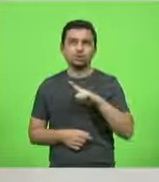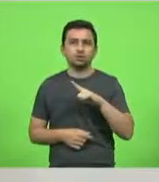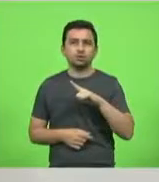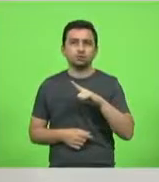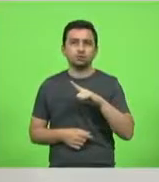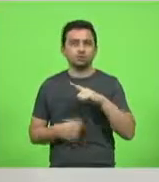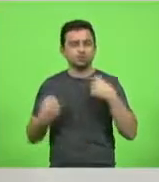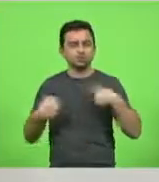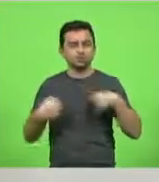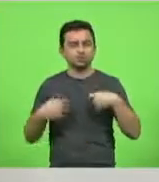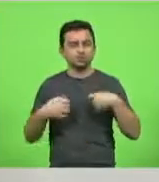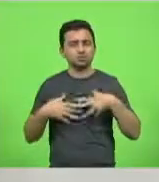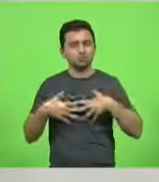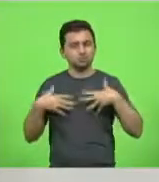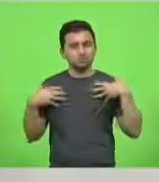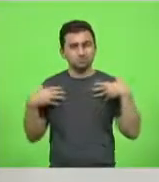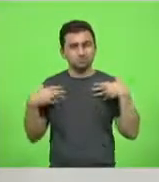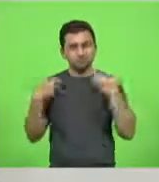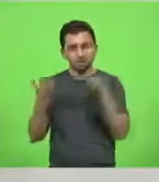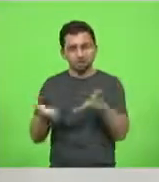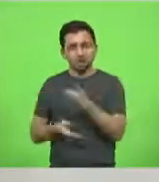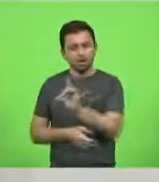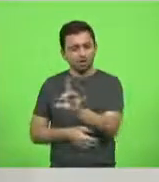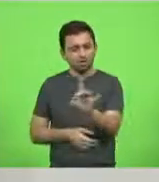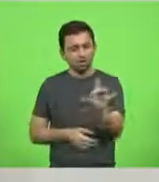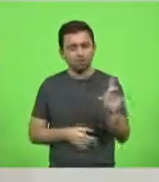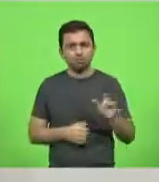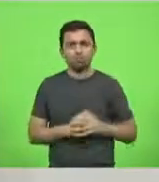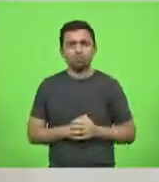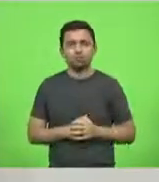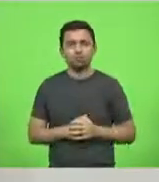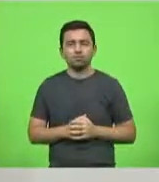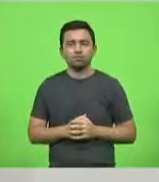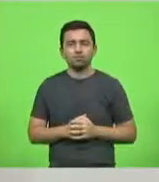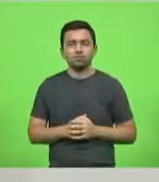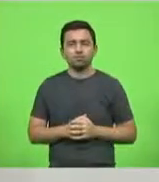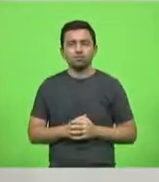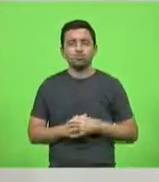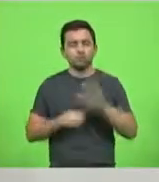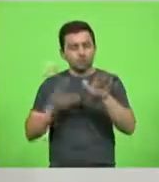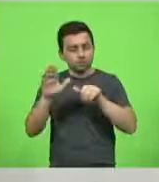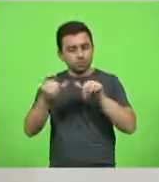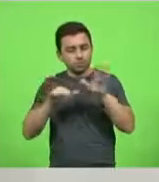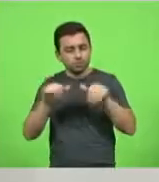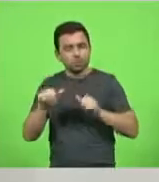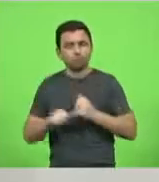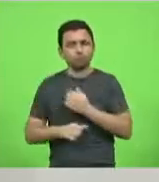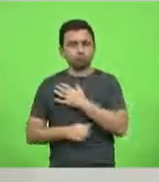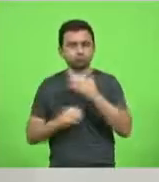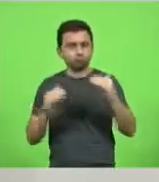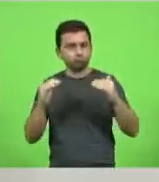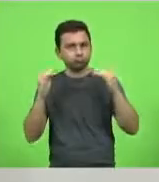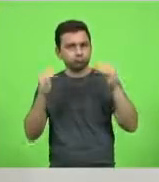honrados. É preciso que eles sejam ouvidos. Chame o comandante de cada uma das regiões. Eles vão falar.